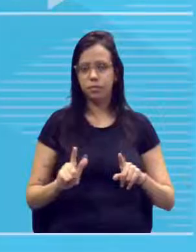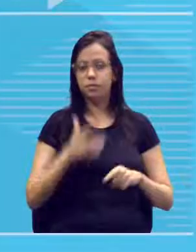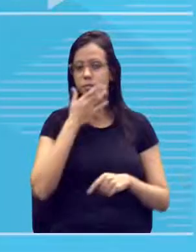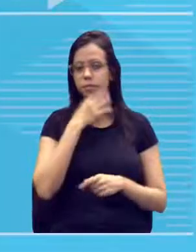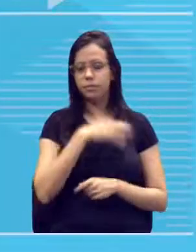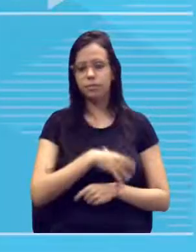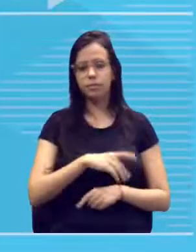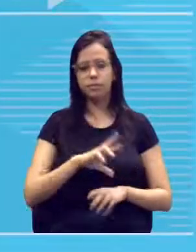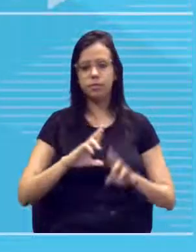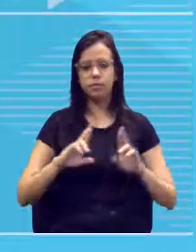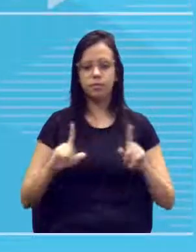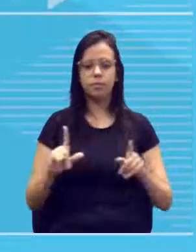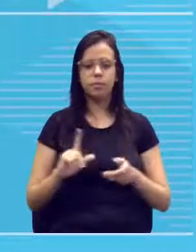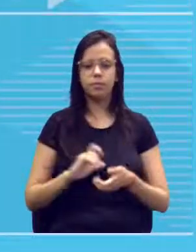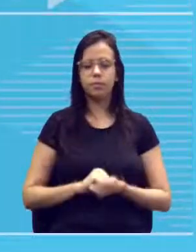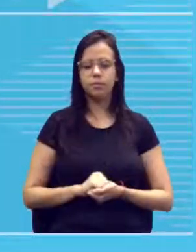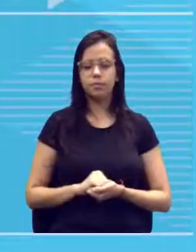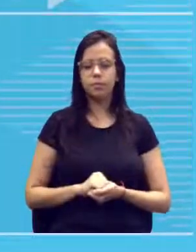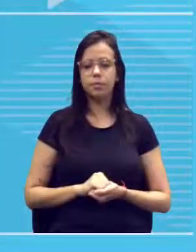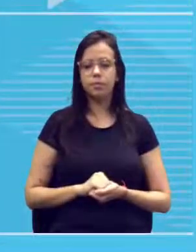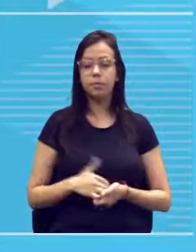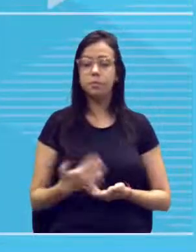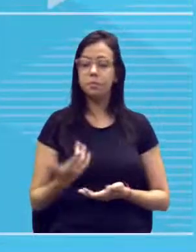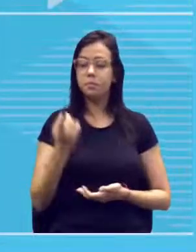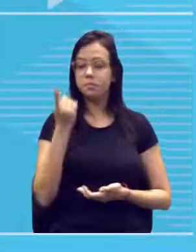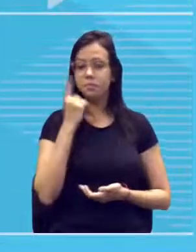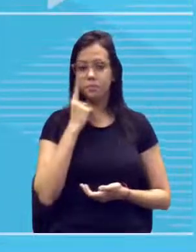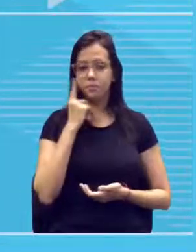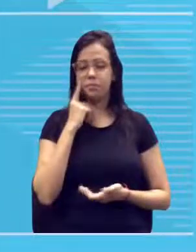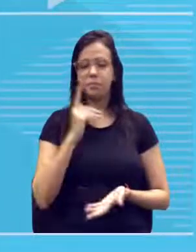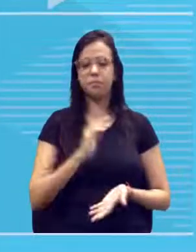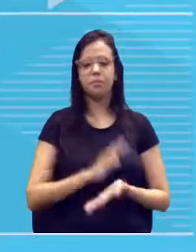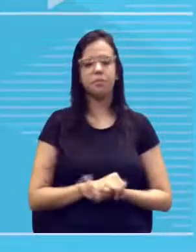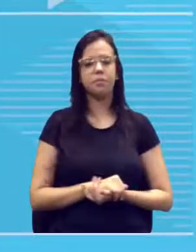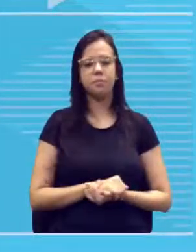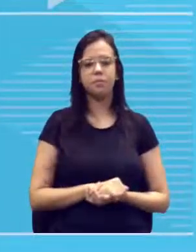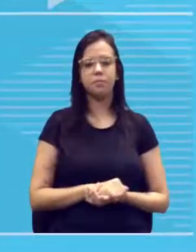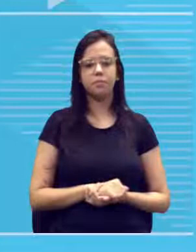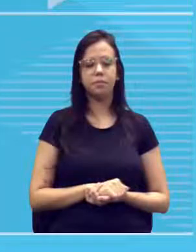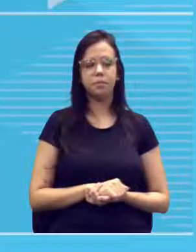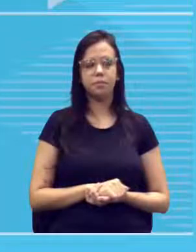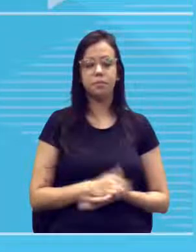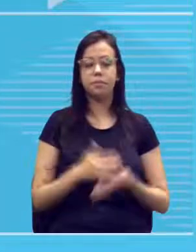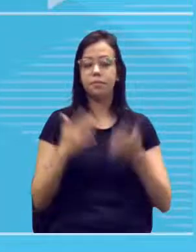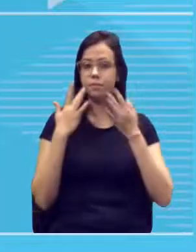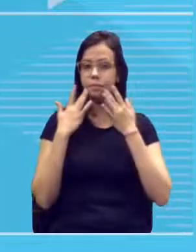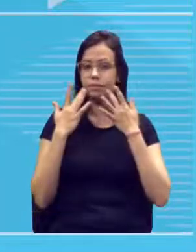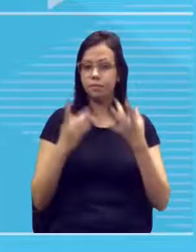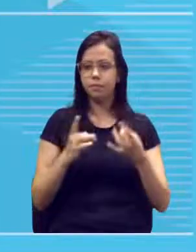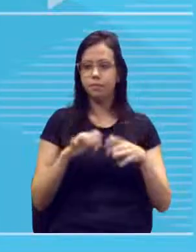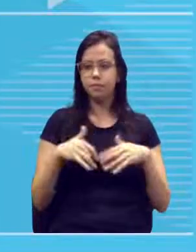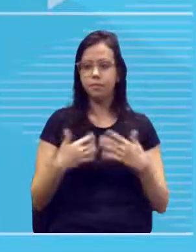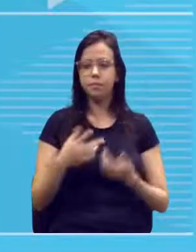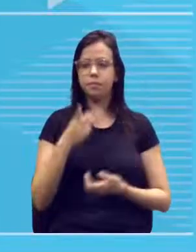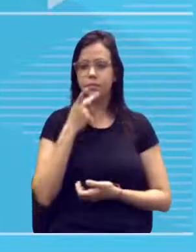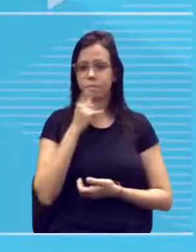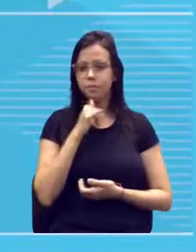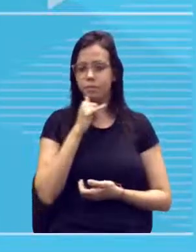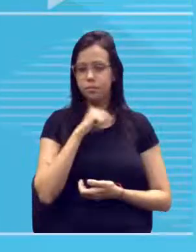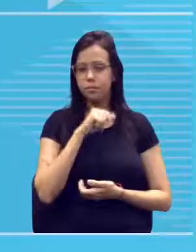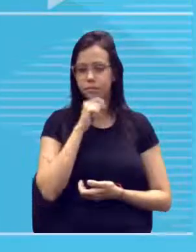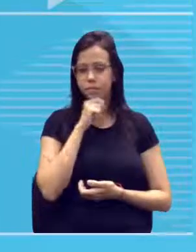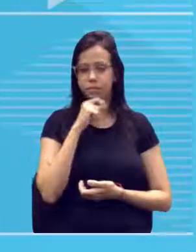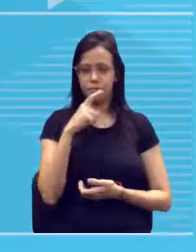Tá? Então, vamos nós. Tá? Atenção. Então, esses pais aqui, essa